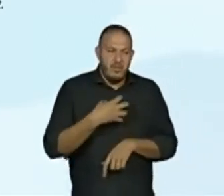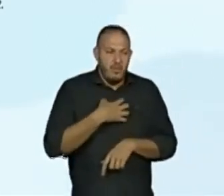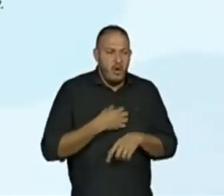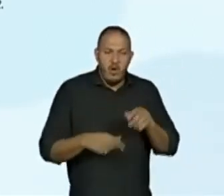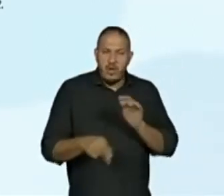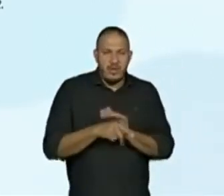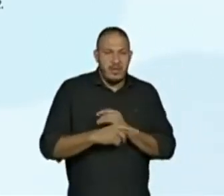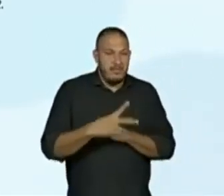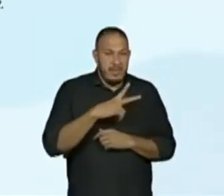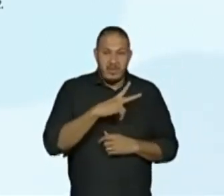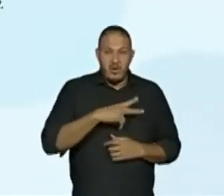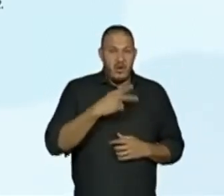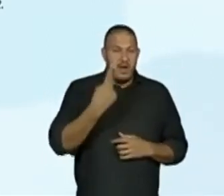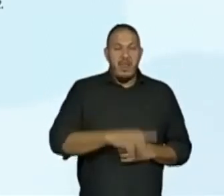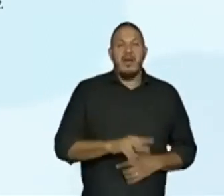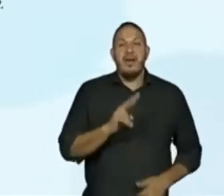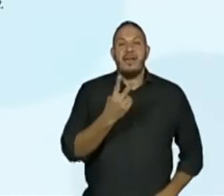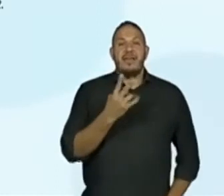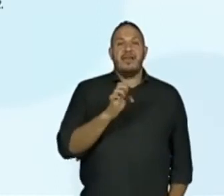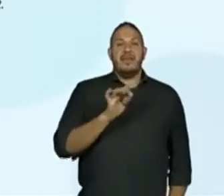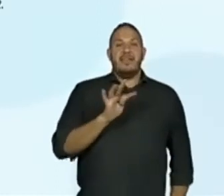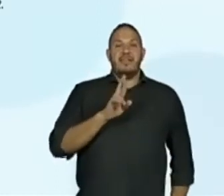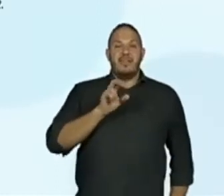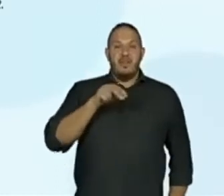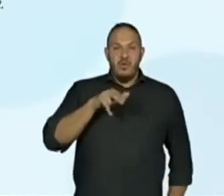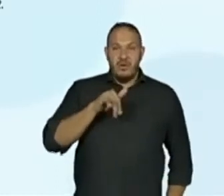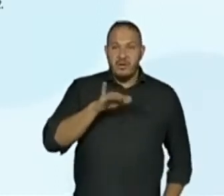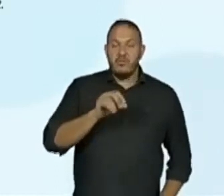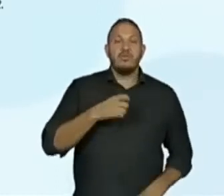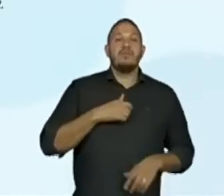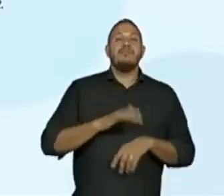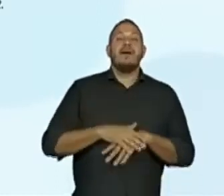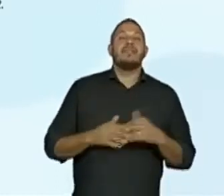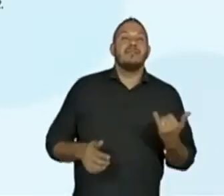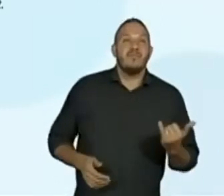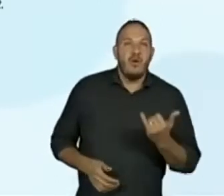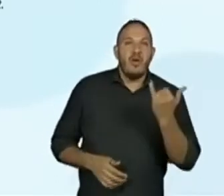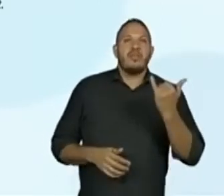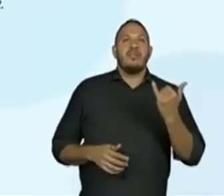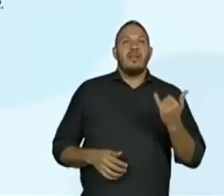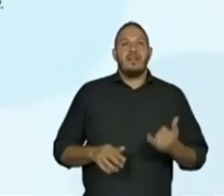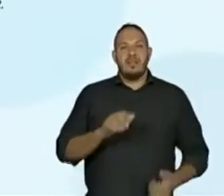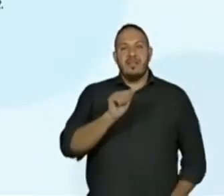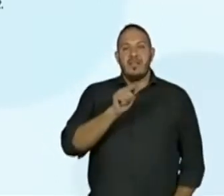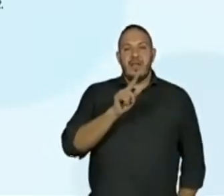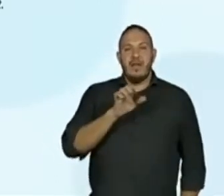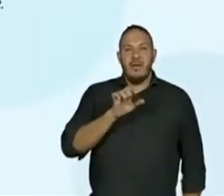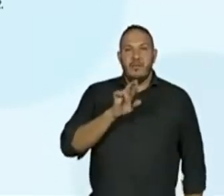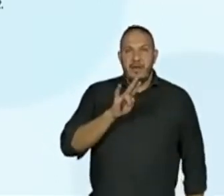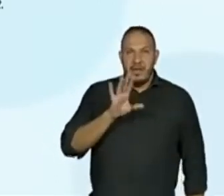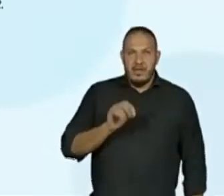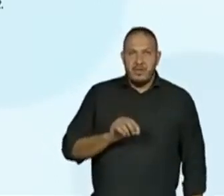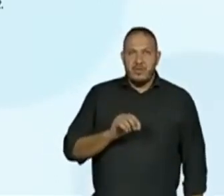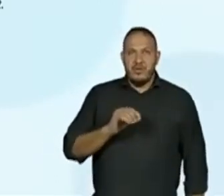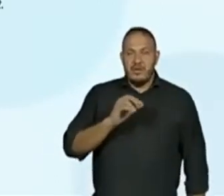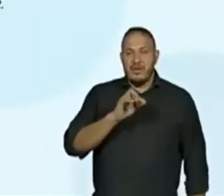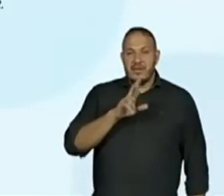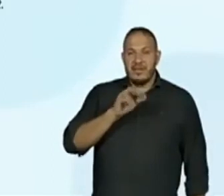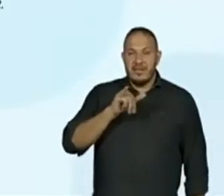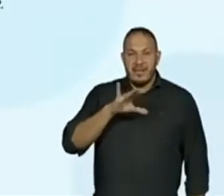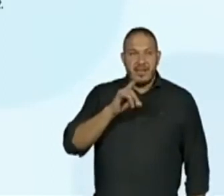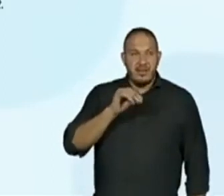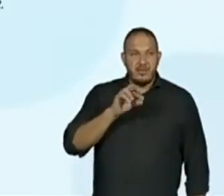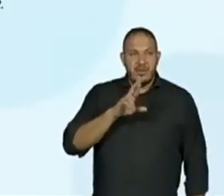Os heterônimos mais importantes são Alberto Caeiro, Ricardo Reis